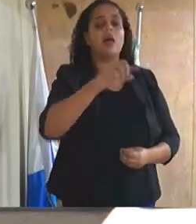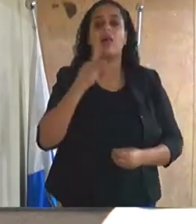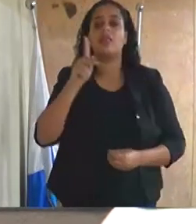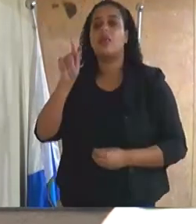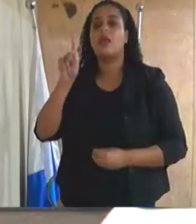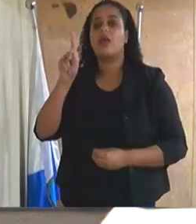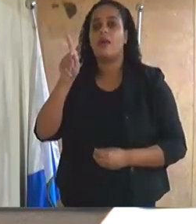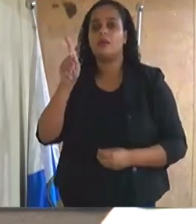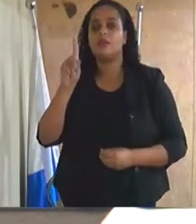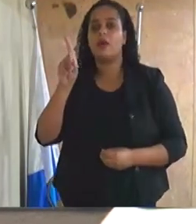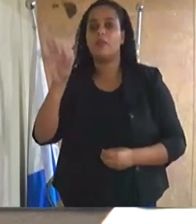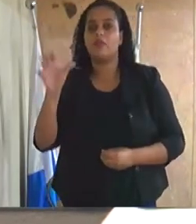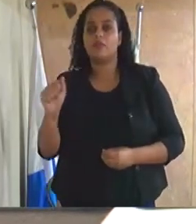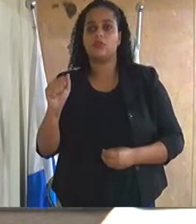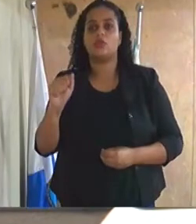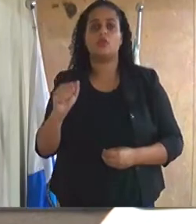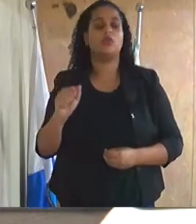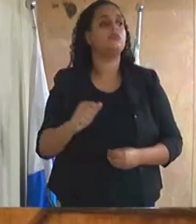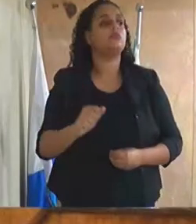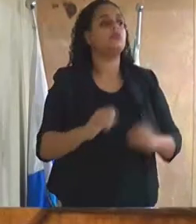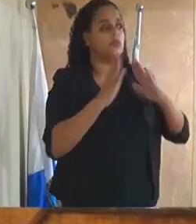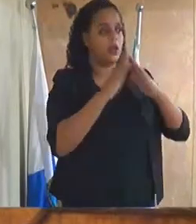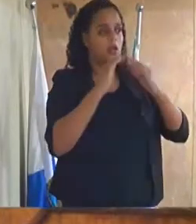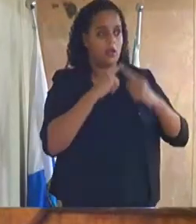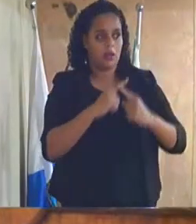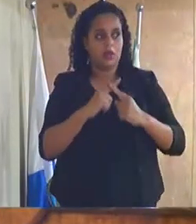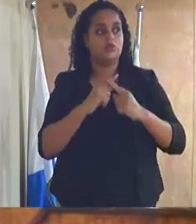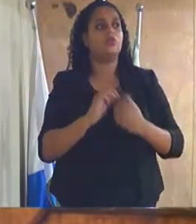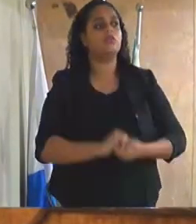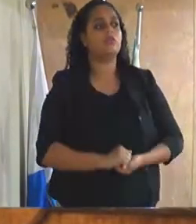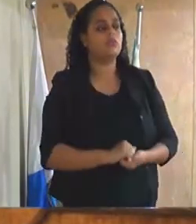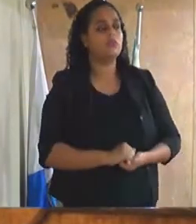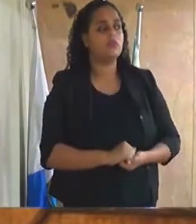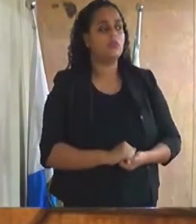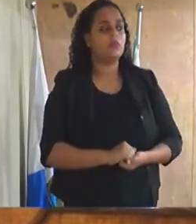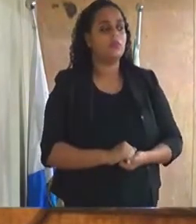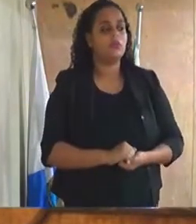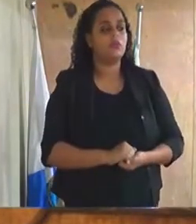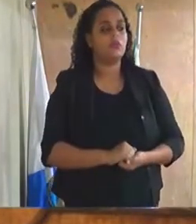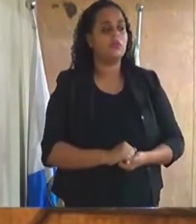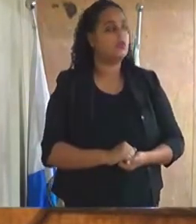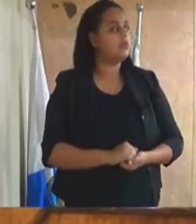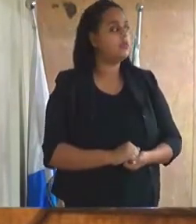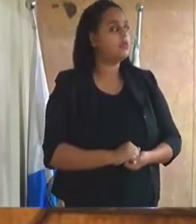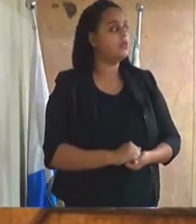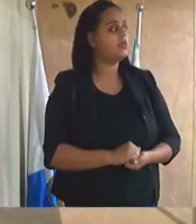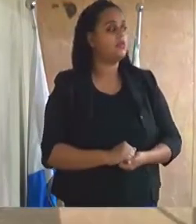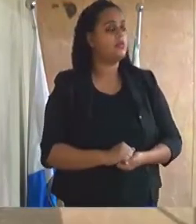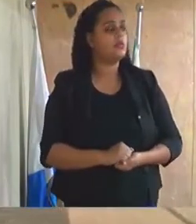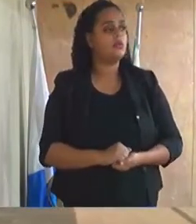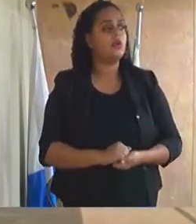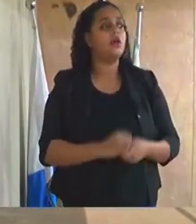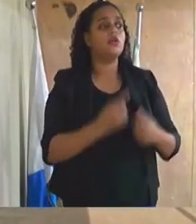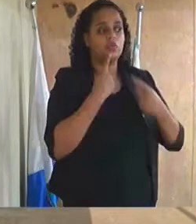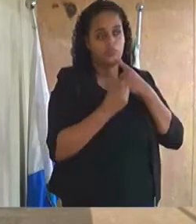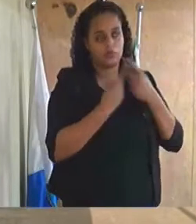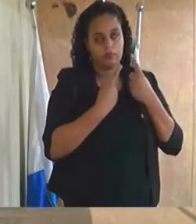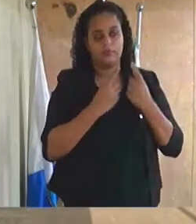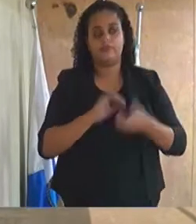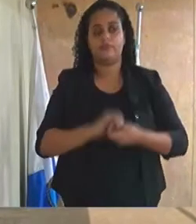igreja adventista do sétimo dia parabéns vereador a matéria encontra-se em discussão